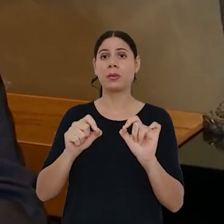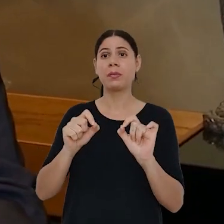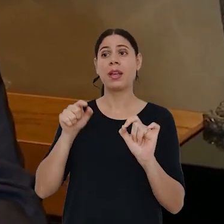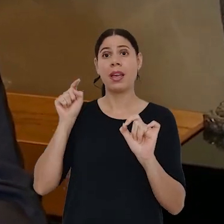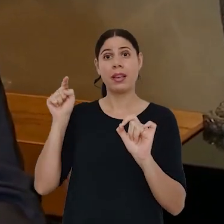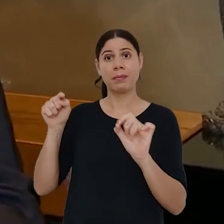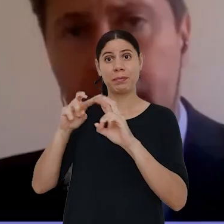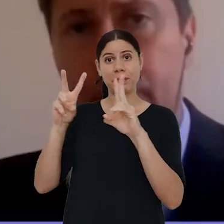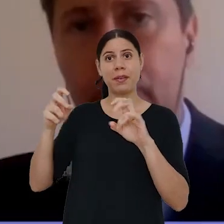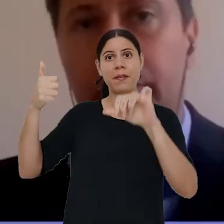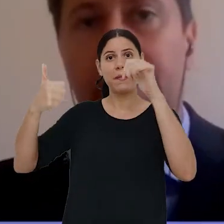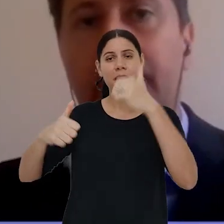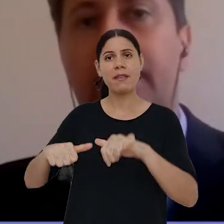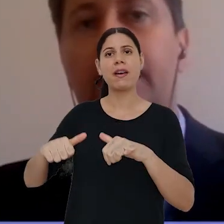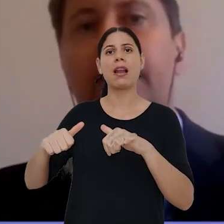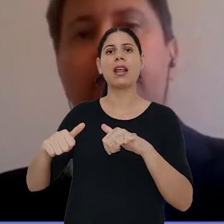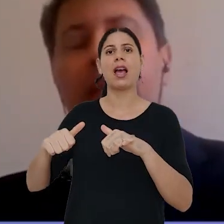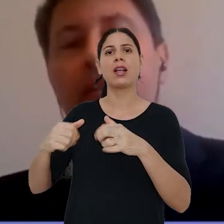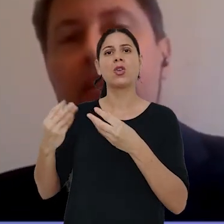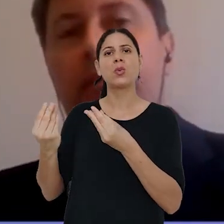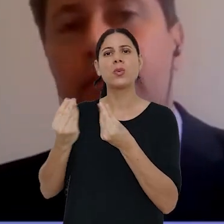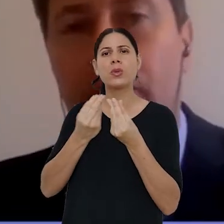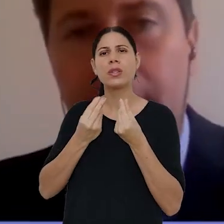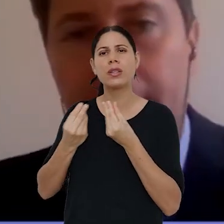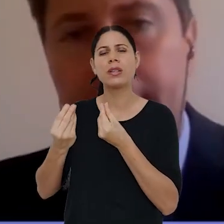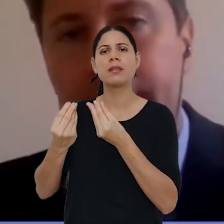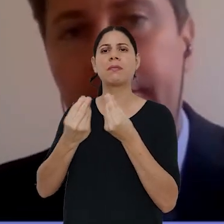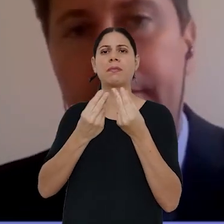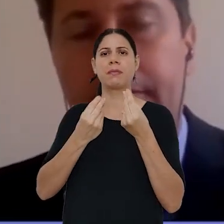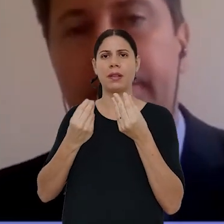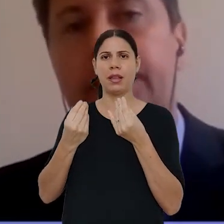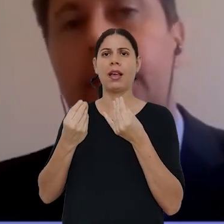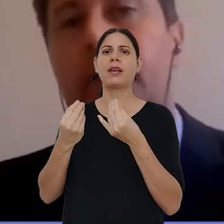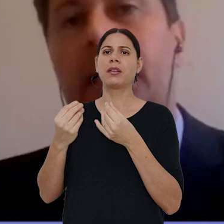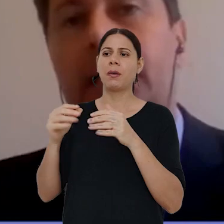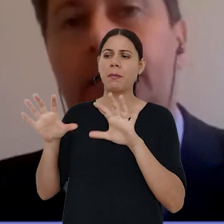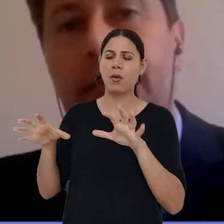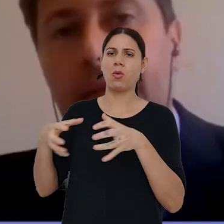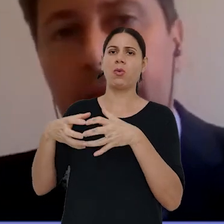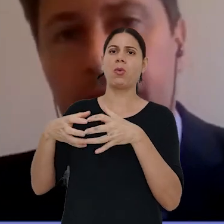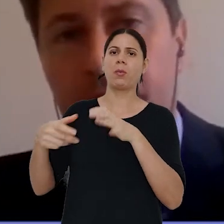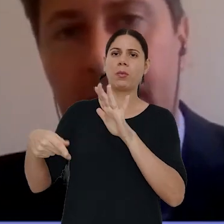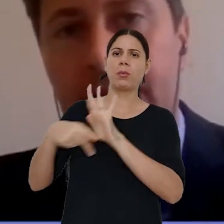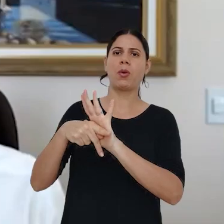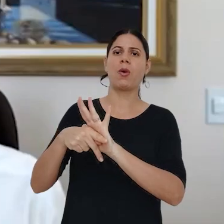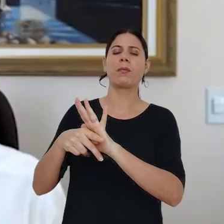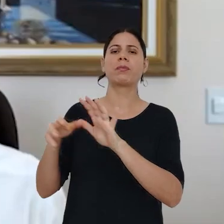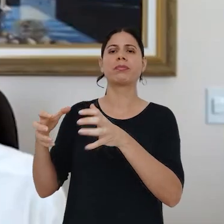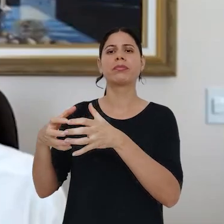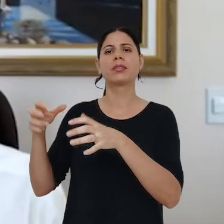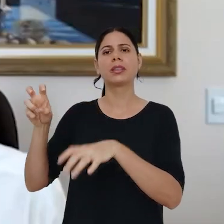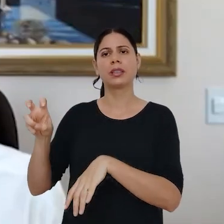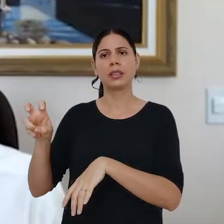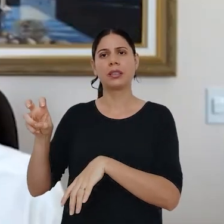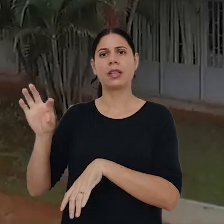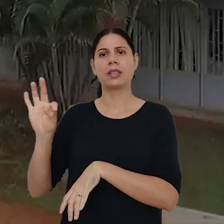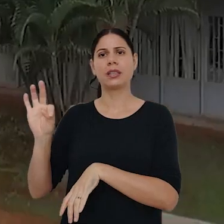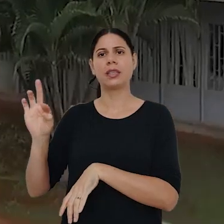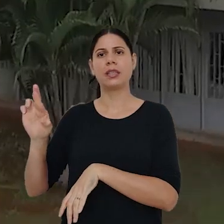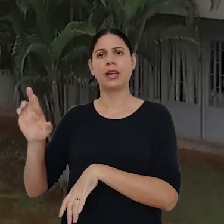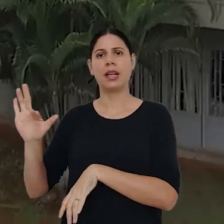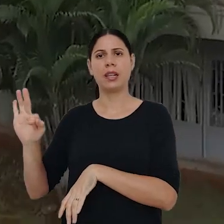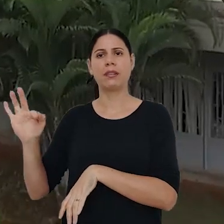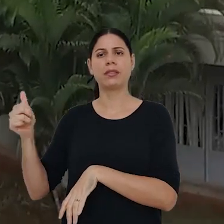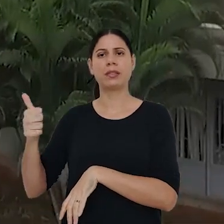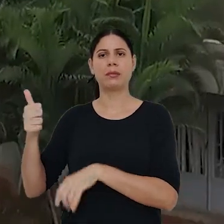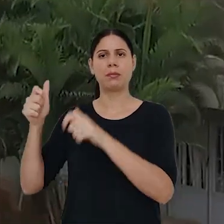que o caso em questão foi analisado com muita sensibilidade e bom senso por parte do colegiado da quinta turma do